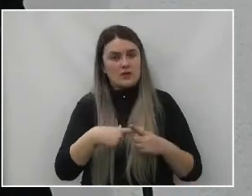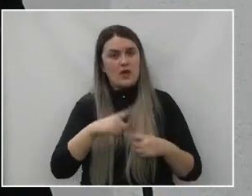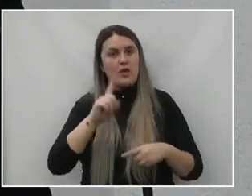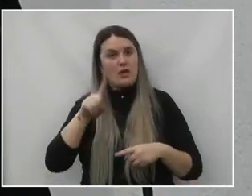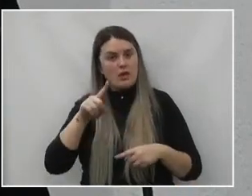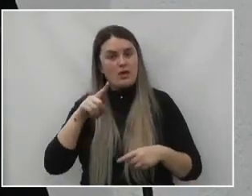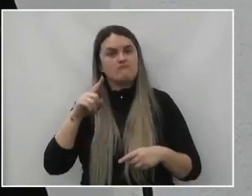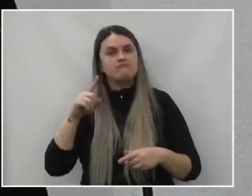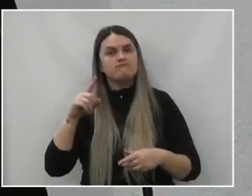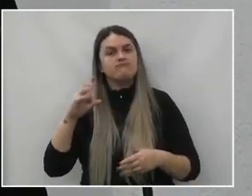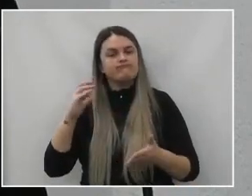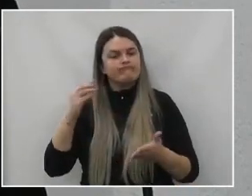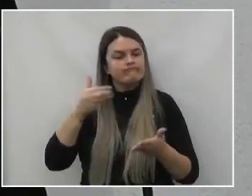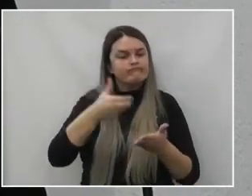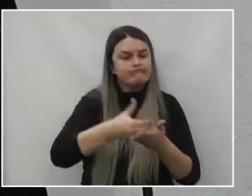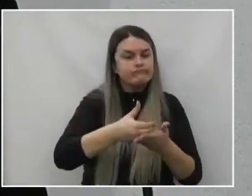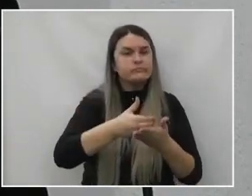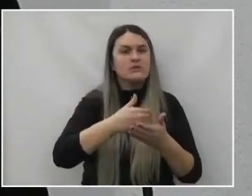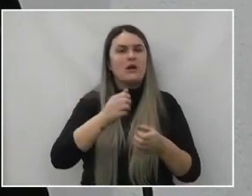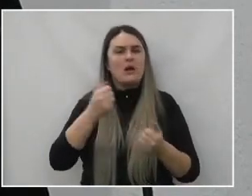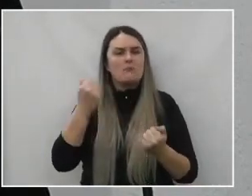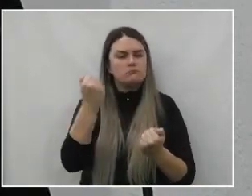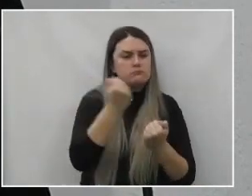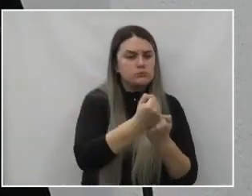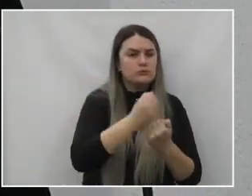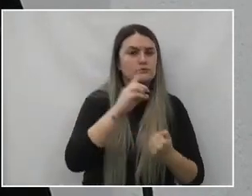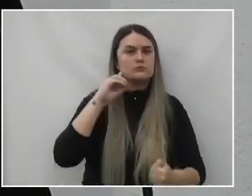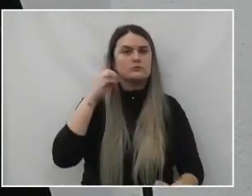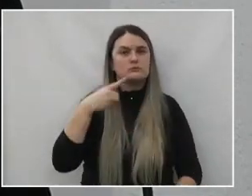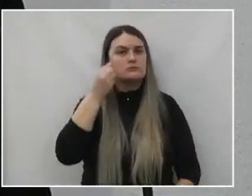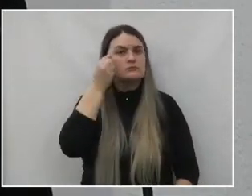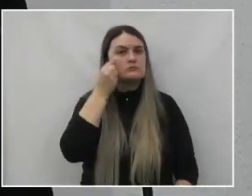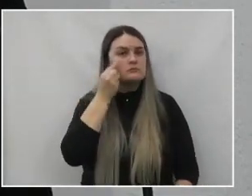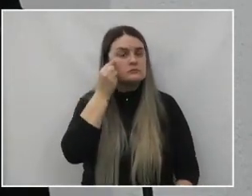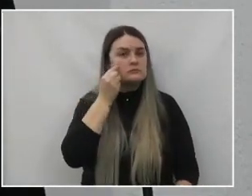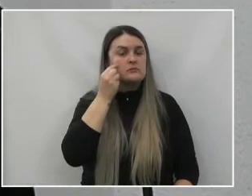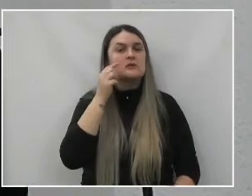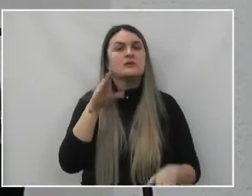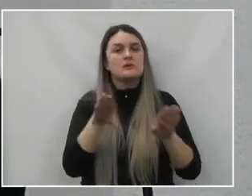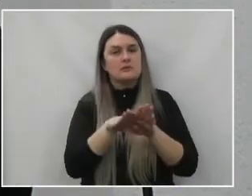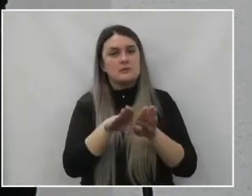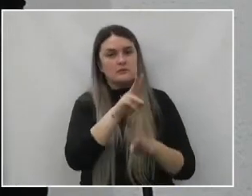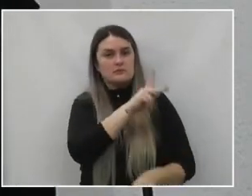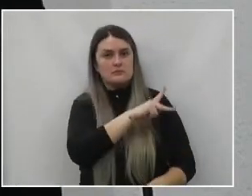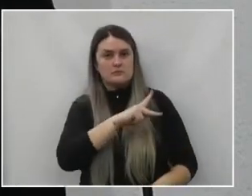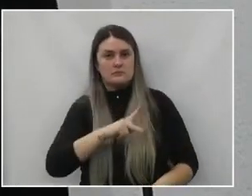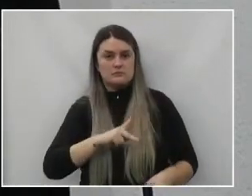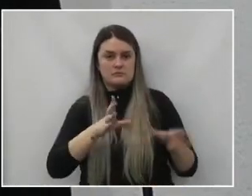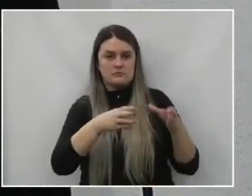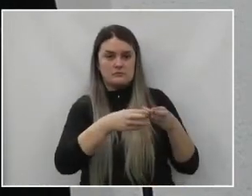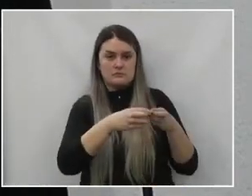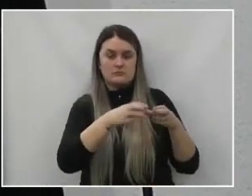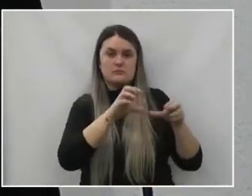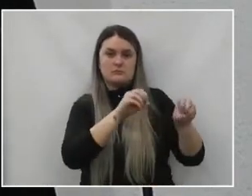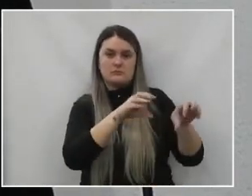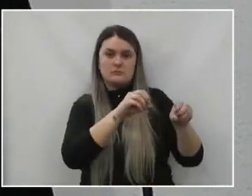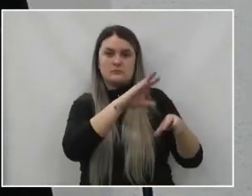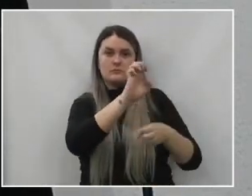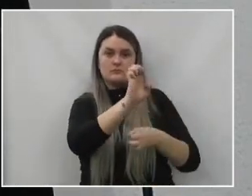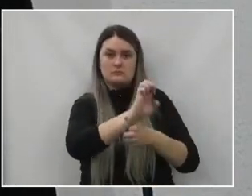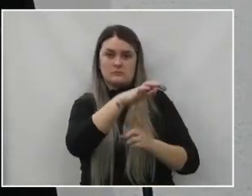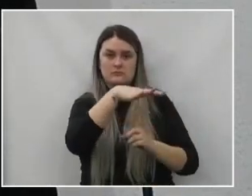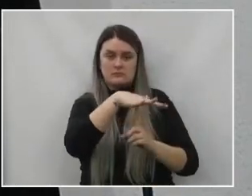pela ação e liderança do nosso líder do governo, deputado Usain Bakri, e presidente da Comissão de Educação do Estado do Paraná.